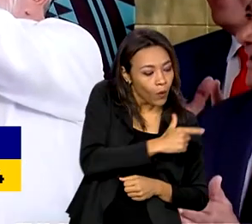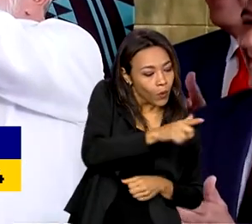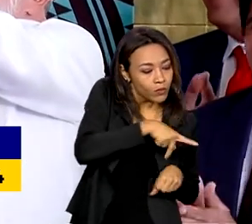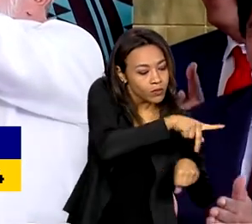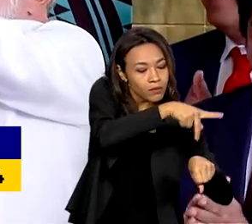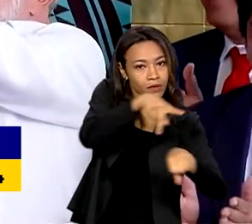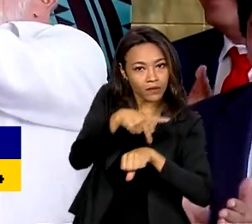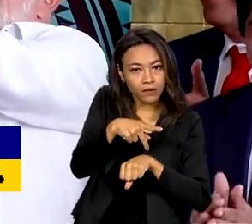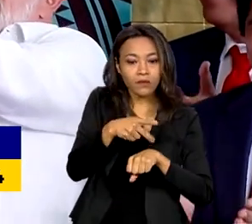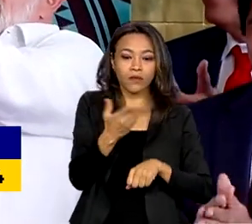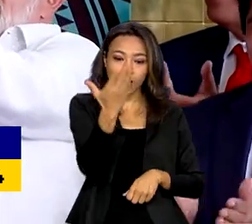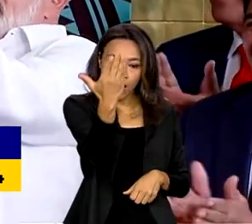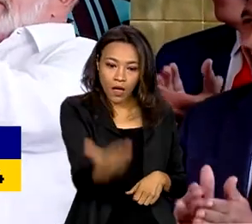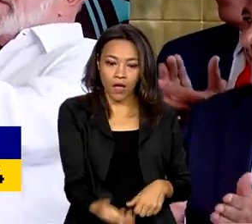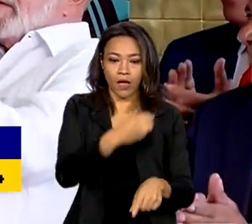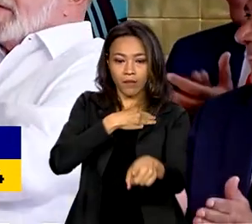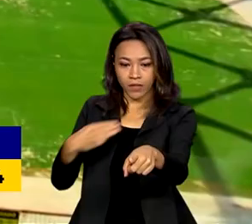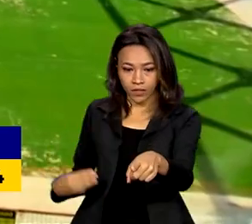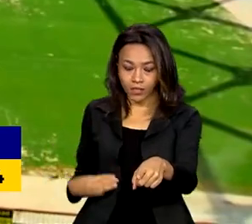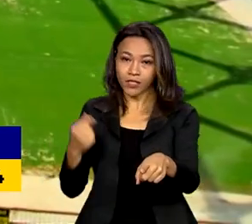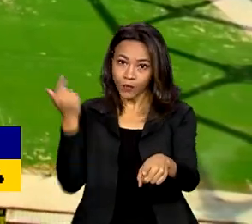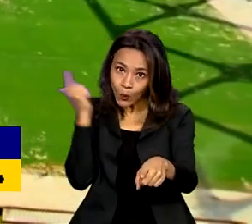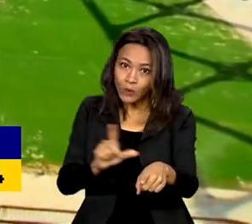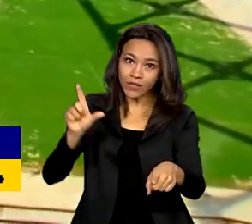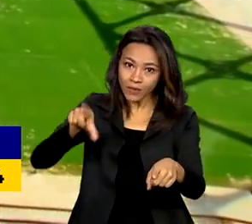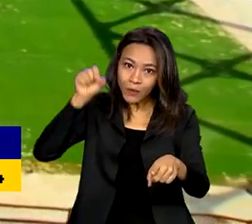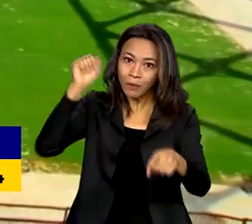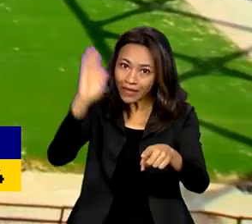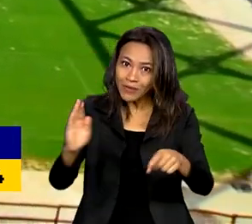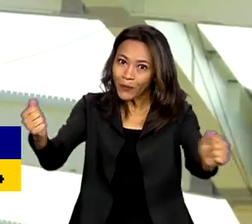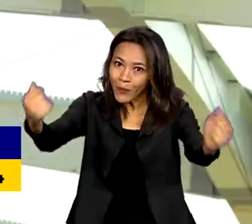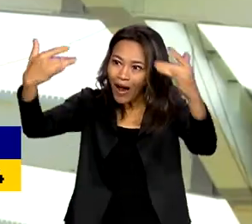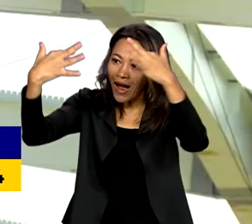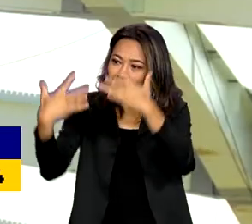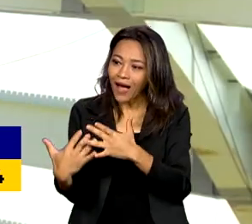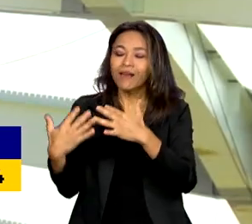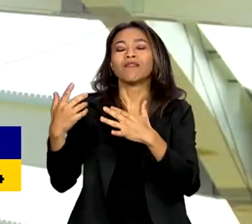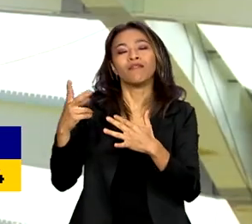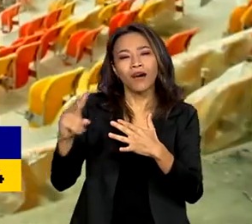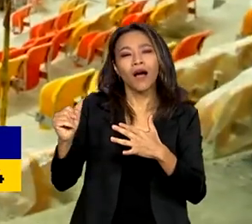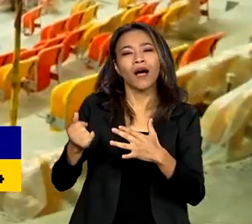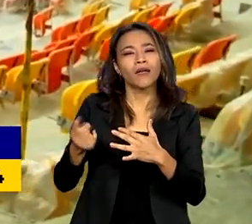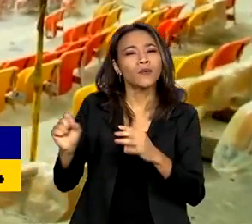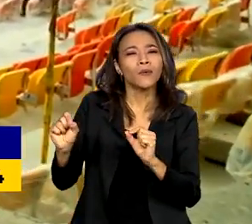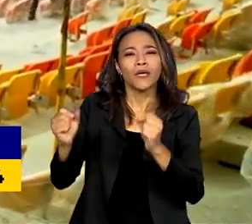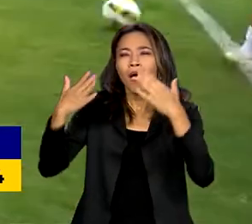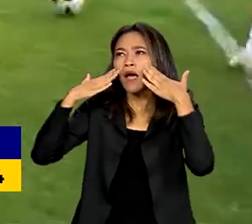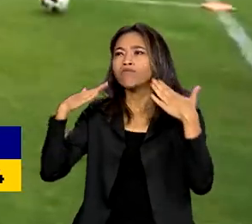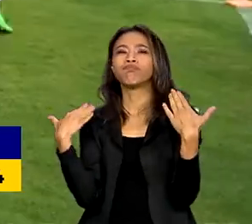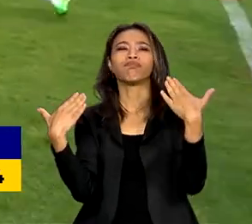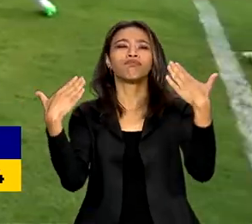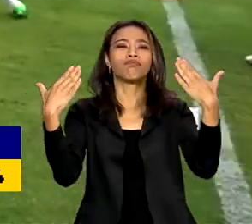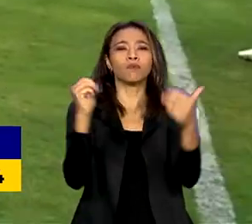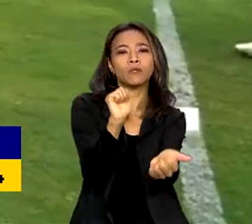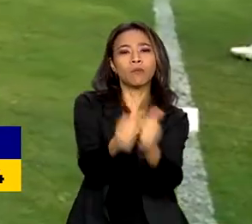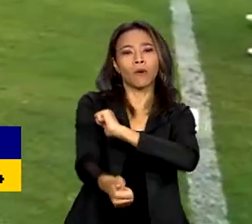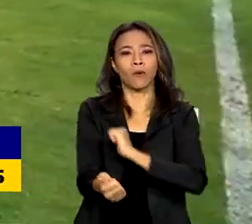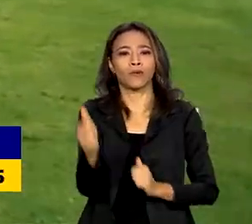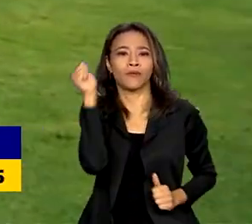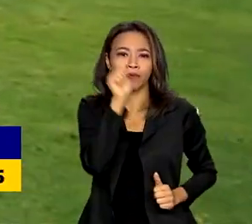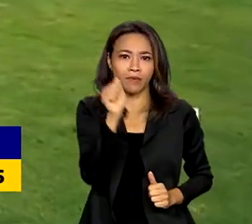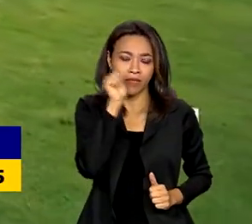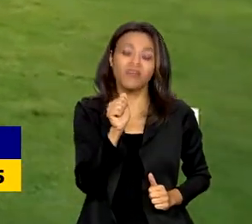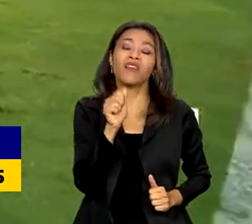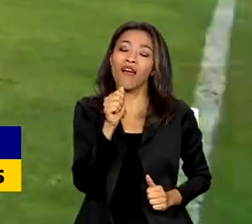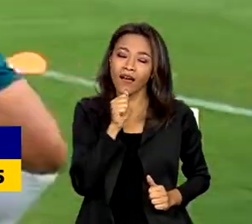ministra do Esporte, caso cedie o evento, o Brasil terá a oportunidade de reforçar e dar visibilidade ao esporte feminino, que